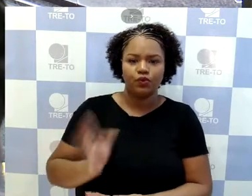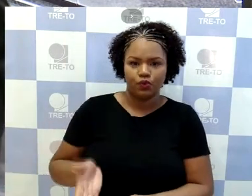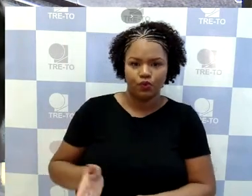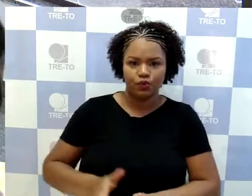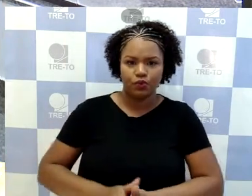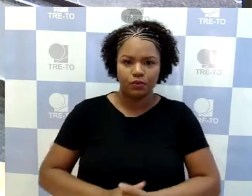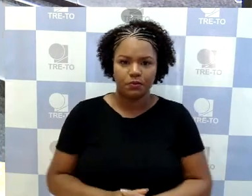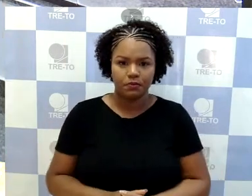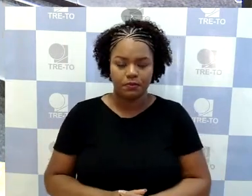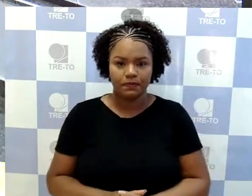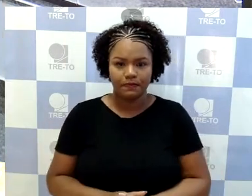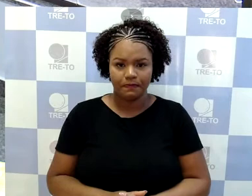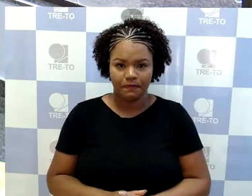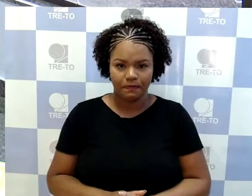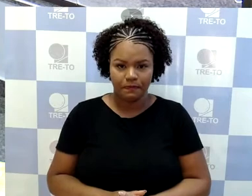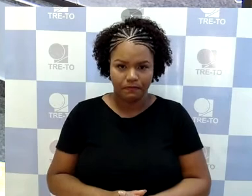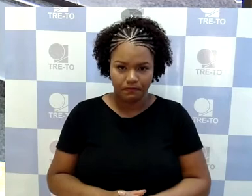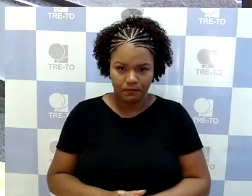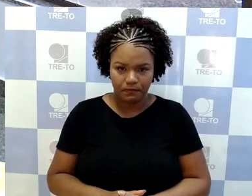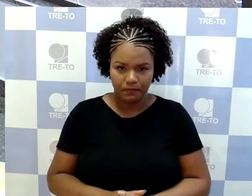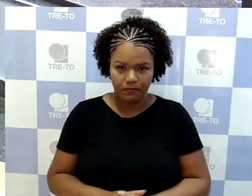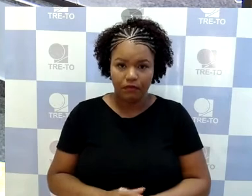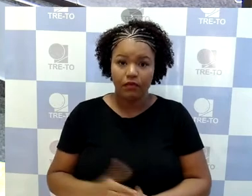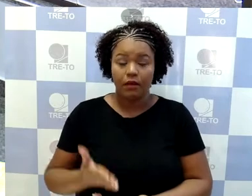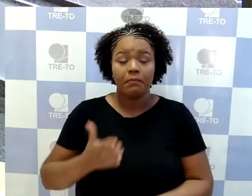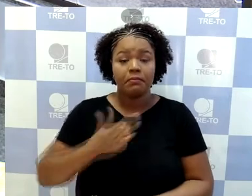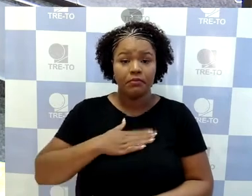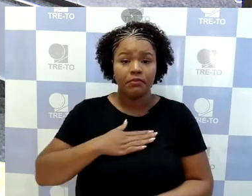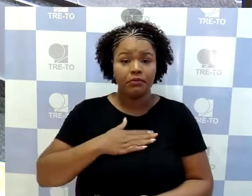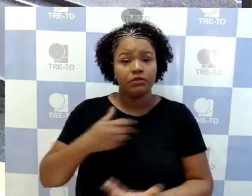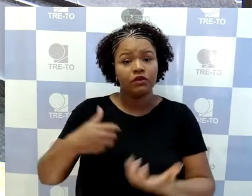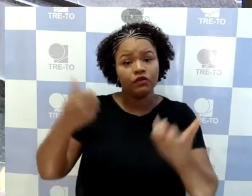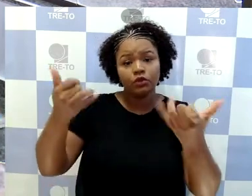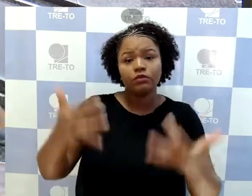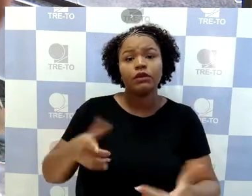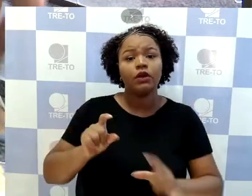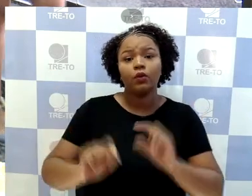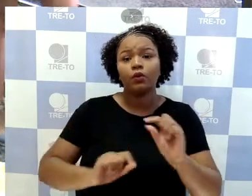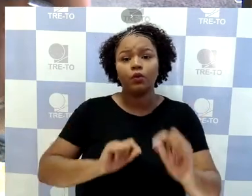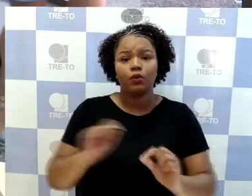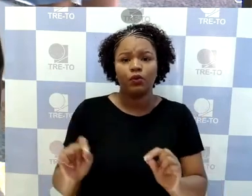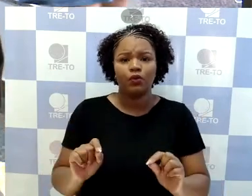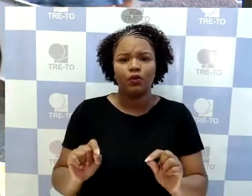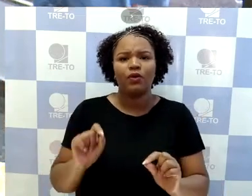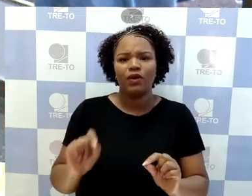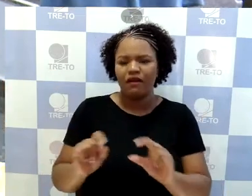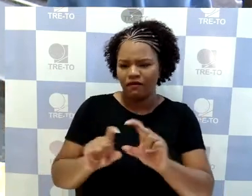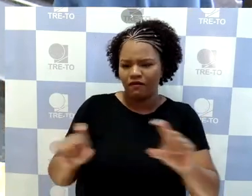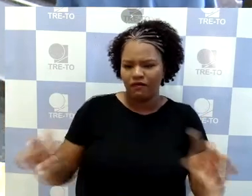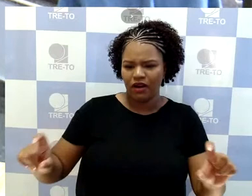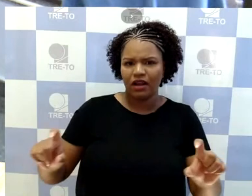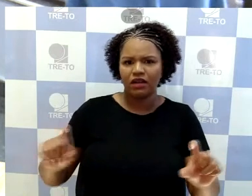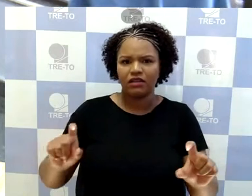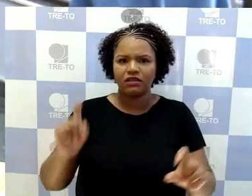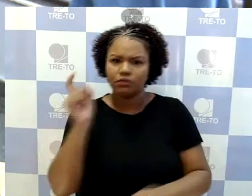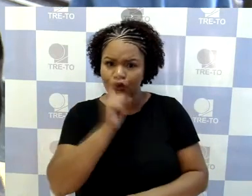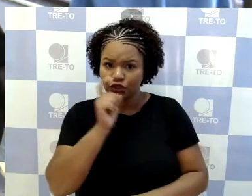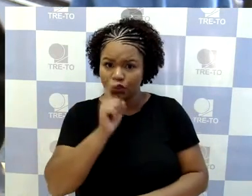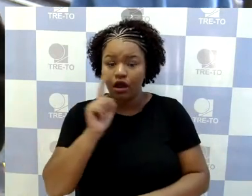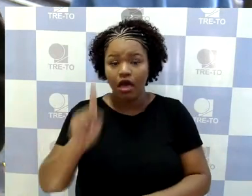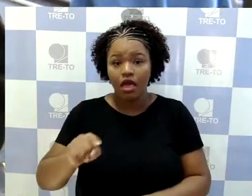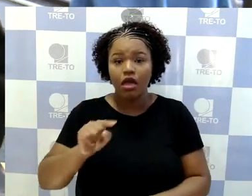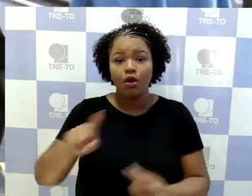O que vem, que cabe a mim explicar nesse momento, Excelência, é que a menção fraudada, inclusive, foi objeto